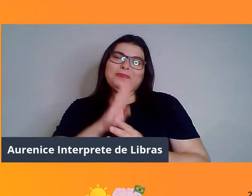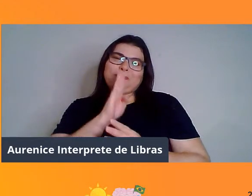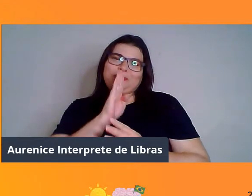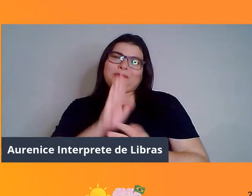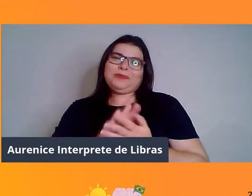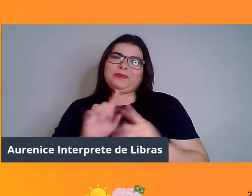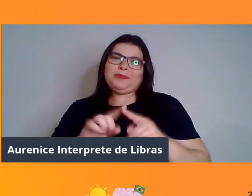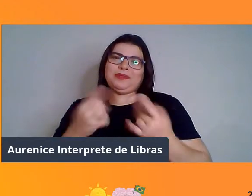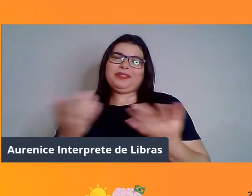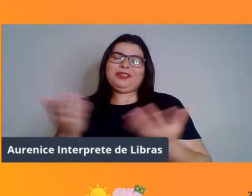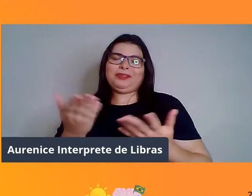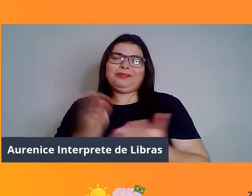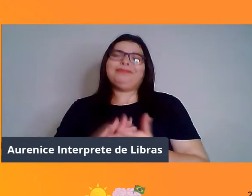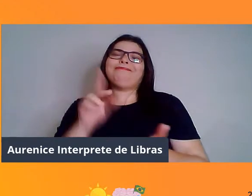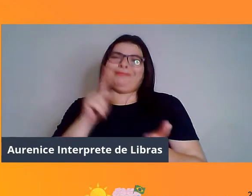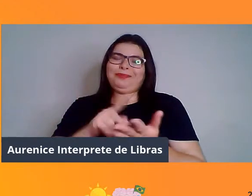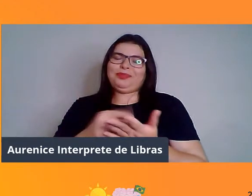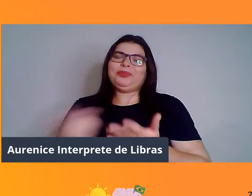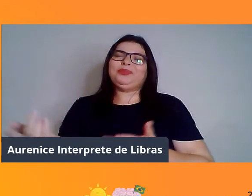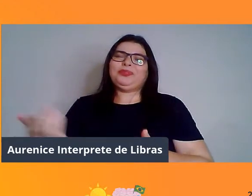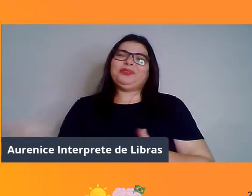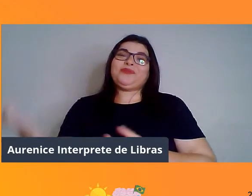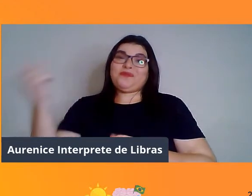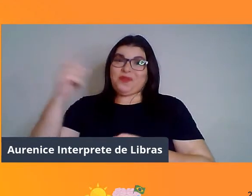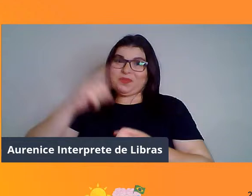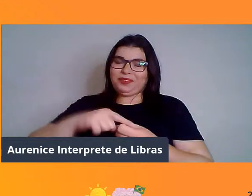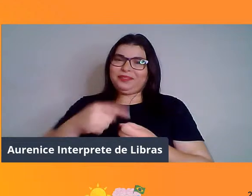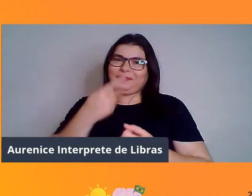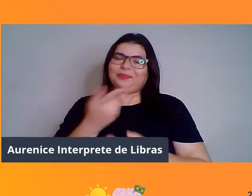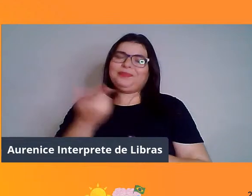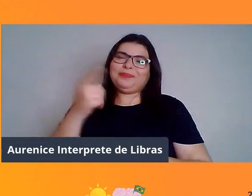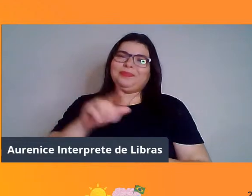é valendo, tá bom? Vou repetir para vocês o que eu estava falando.